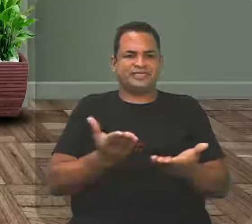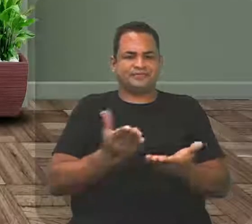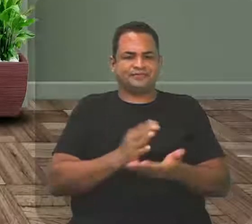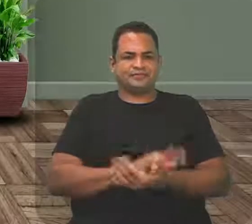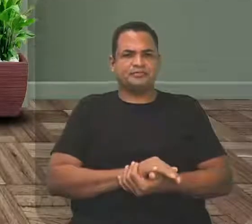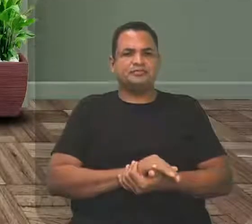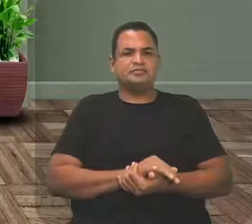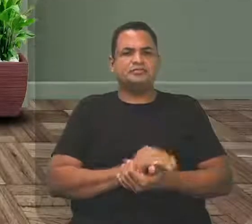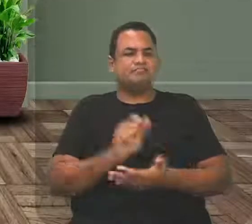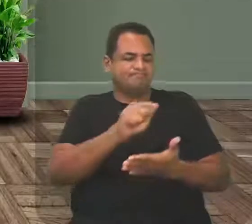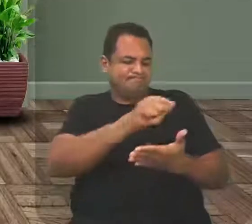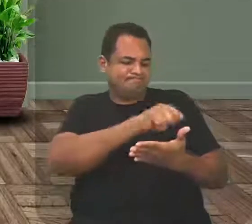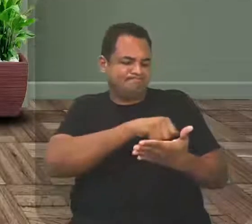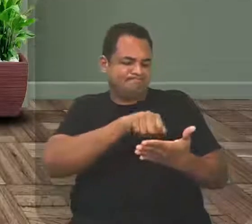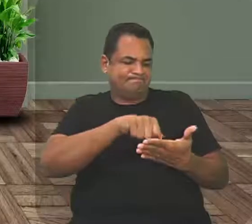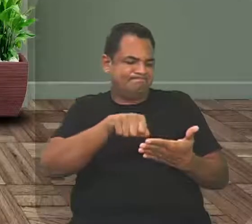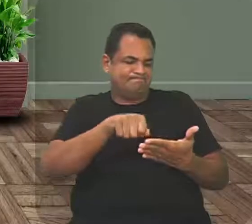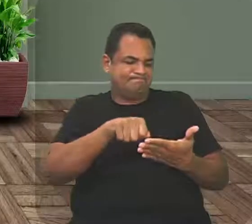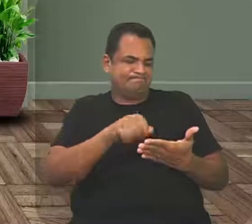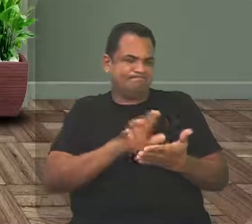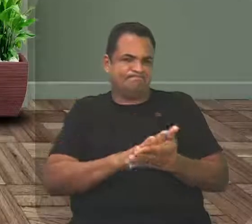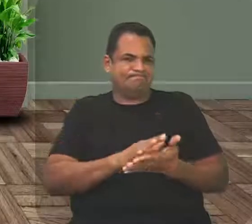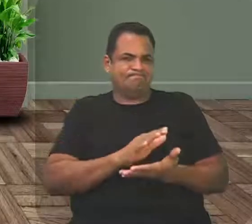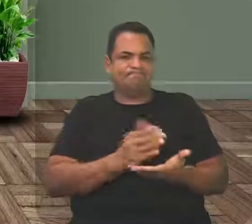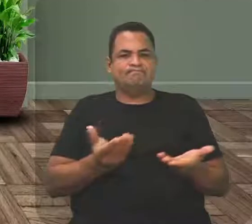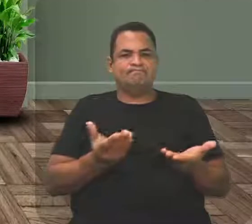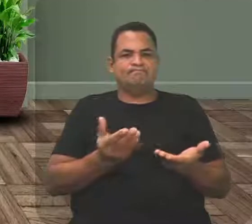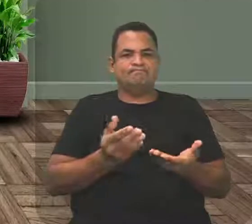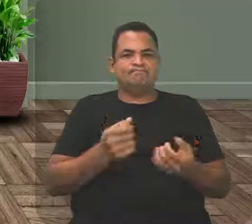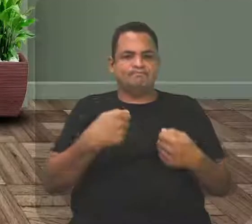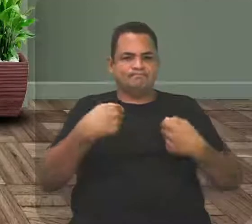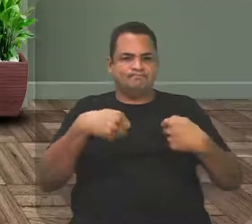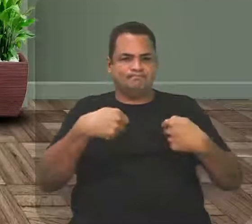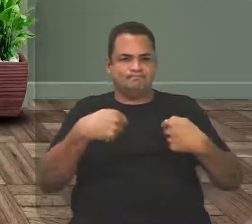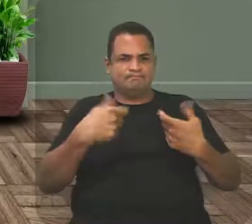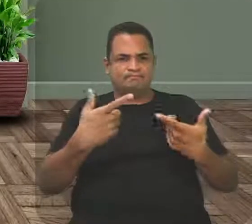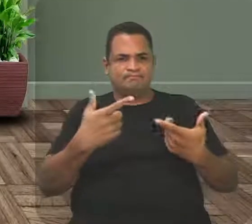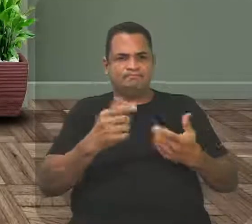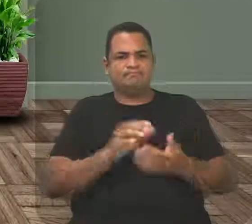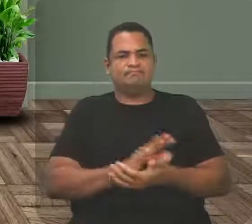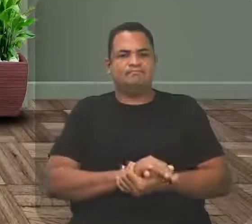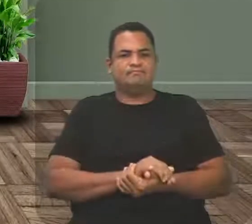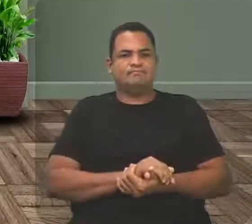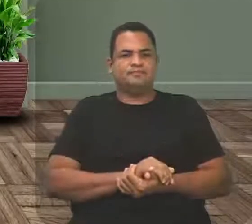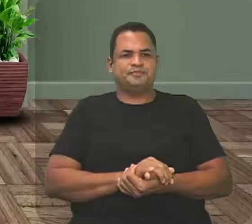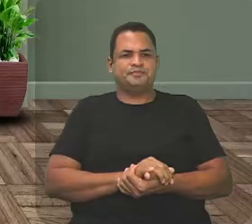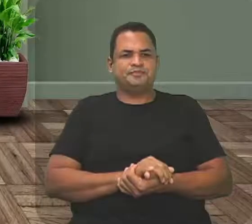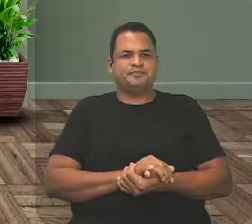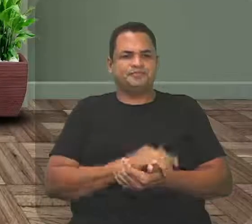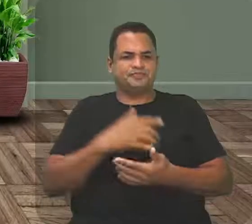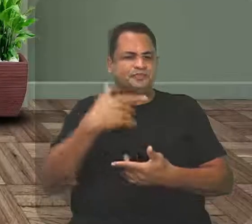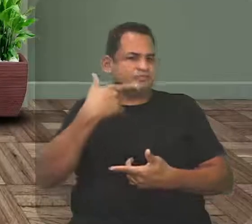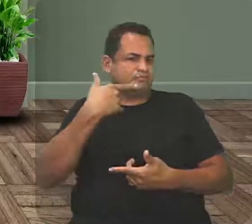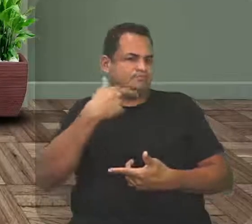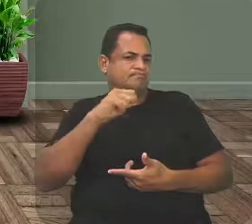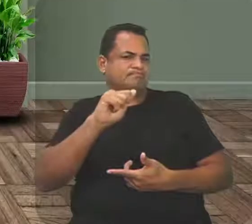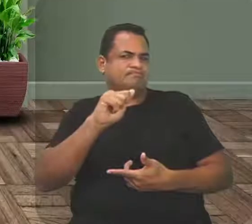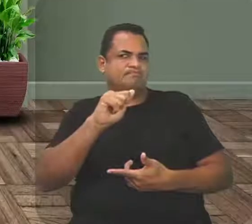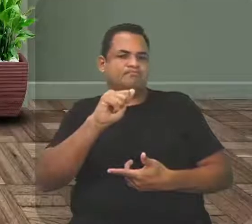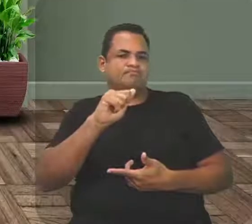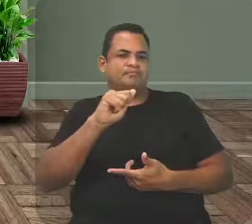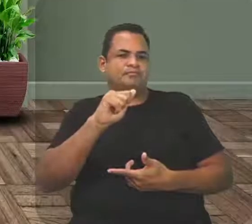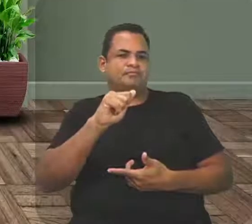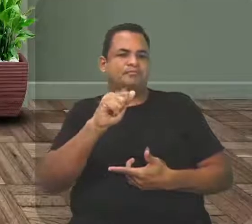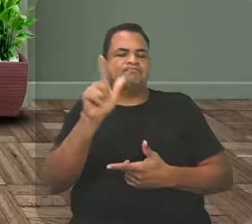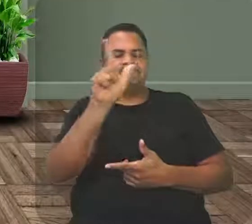autor não caprichou aí na sua produção, tá? Precisa externar. É por isso que a linguagem literária, ela